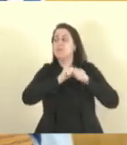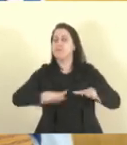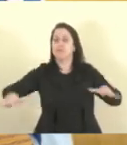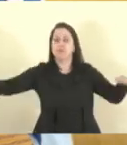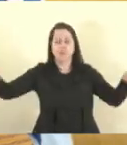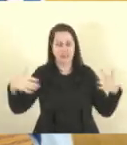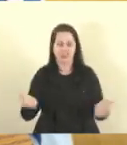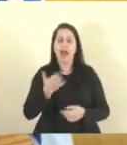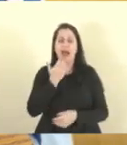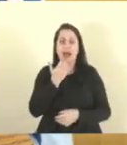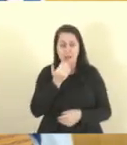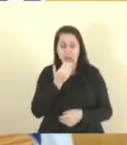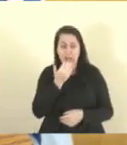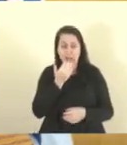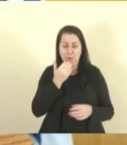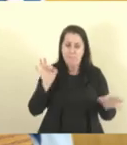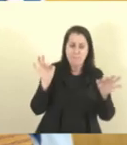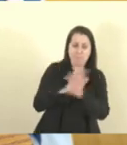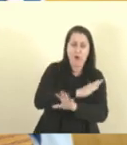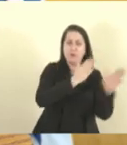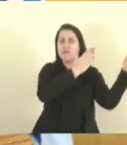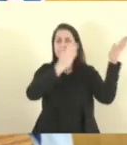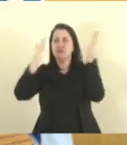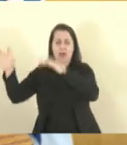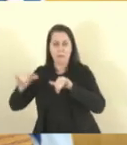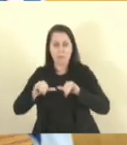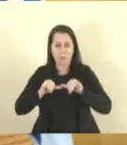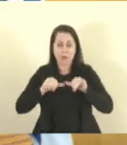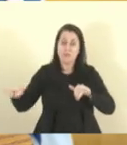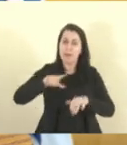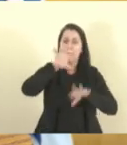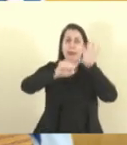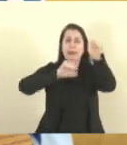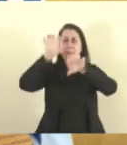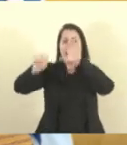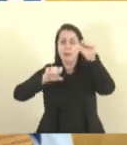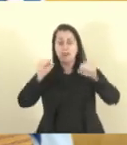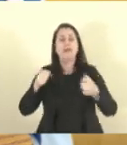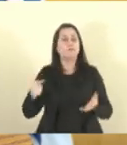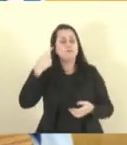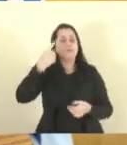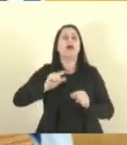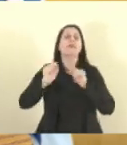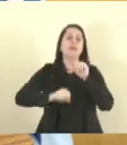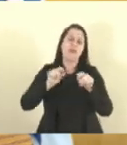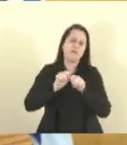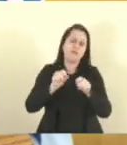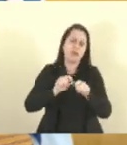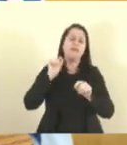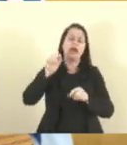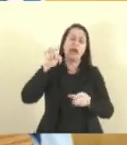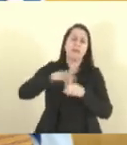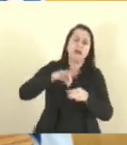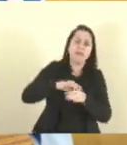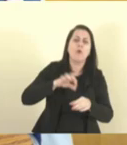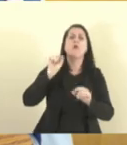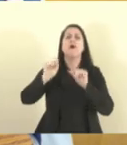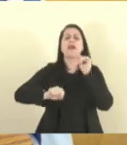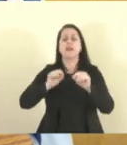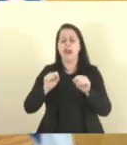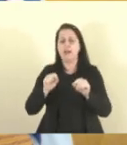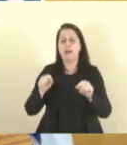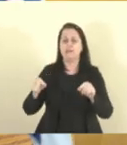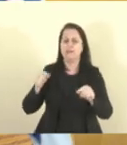nascem nas prateleiras dos supermercados que você vai lá e pega na prateleira e é ali que é produzido não conhecem a realidade do homem do campo e